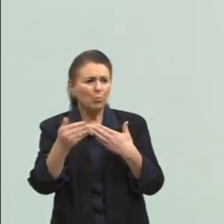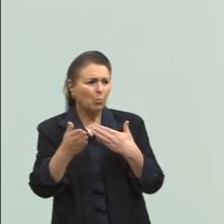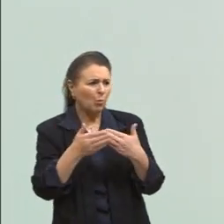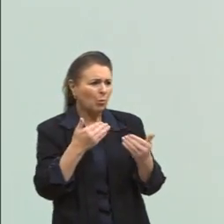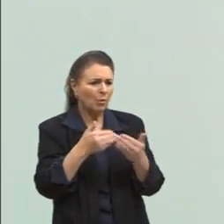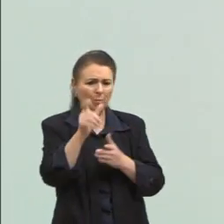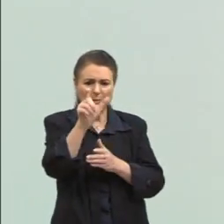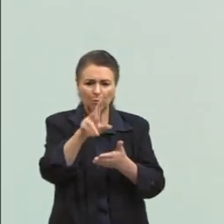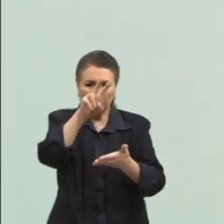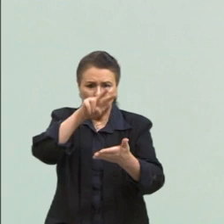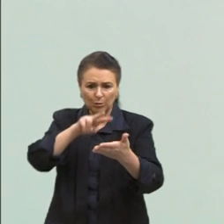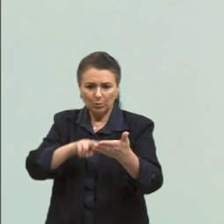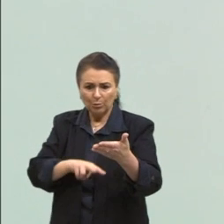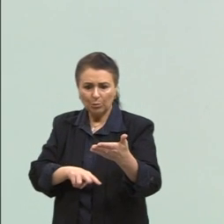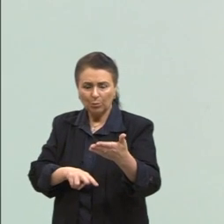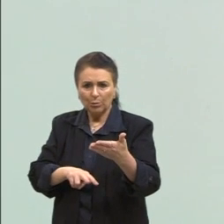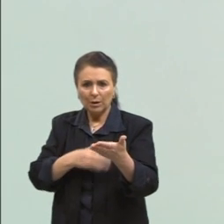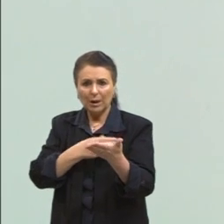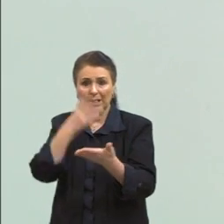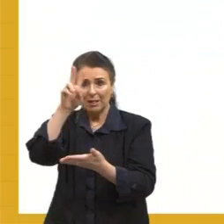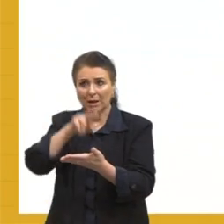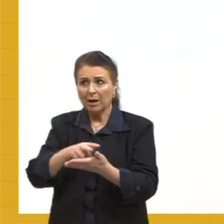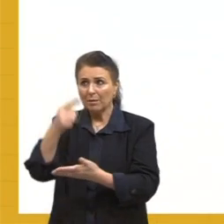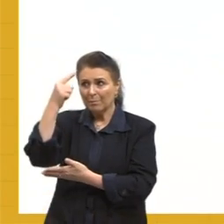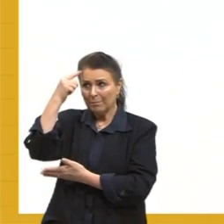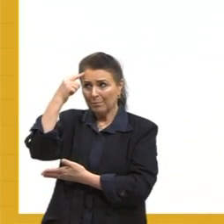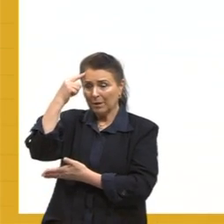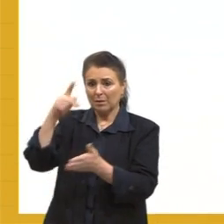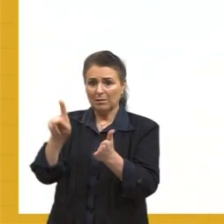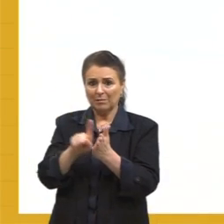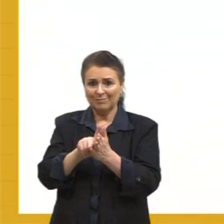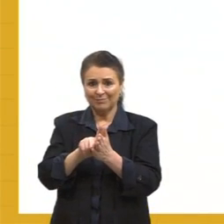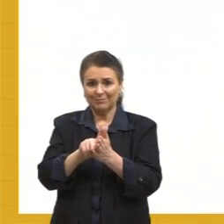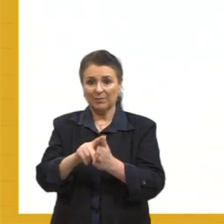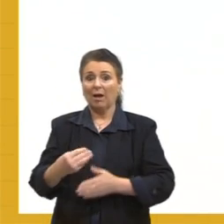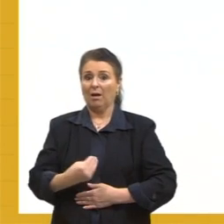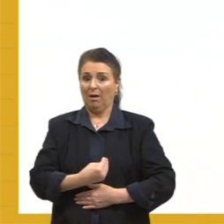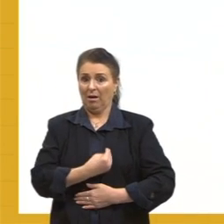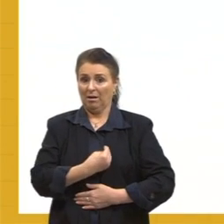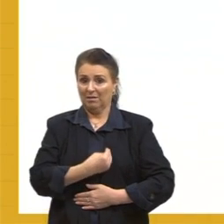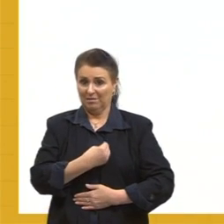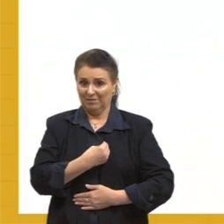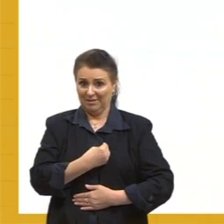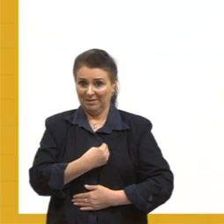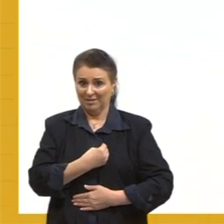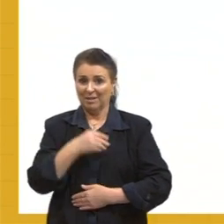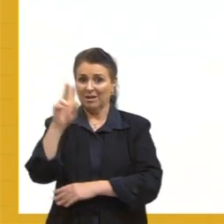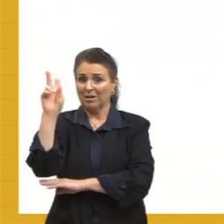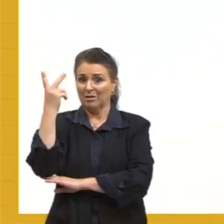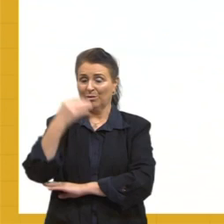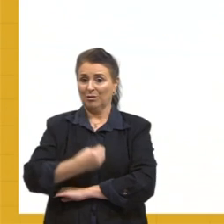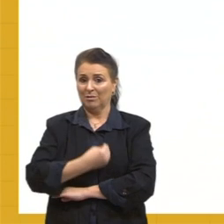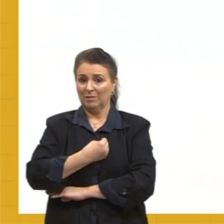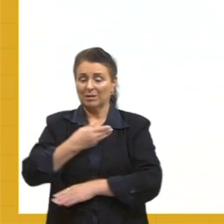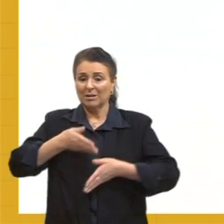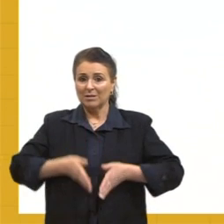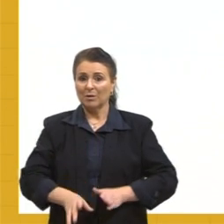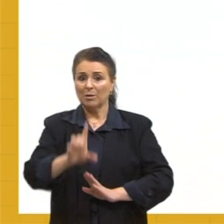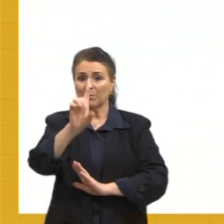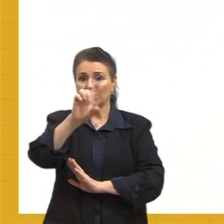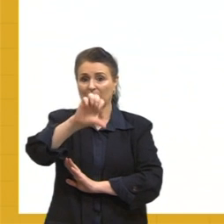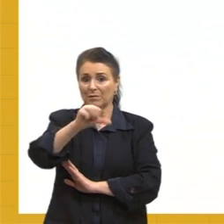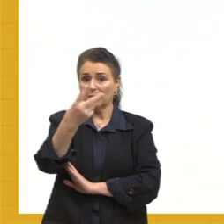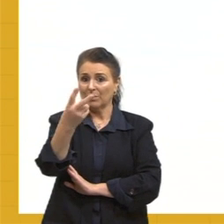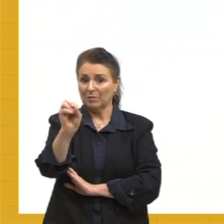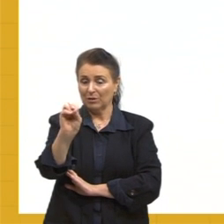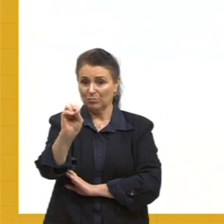em si mesmo. A biografia, breve biografia, ela nasceu em 1920, na Ucrânia, e